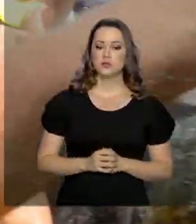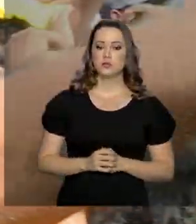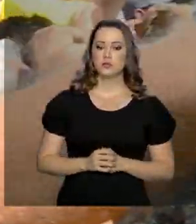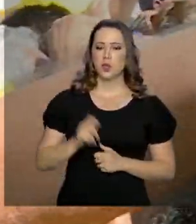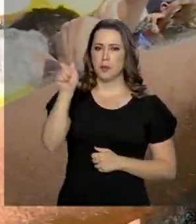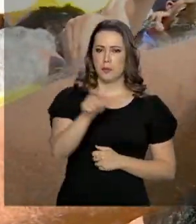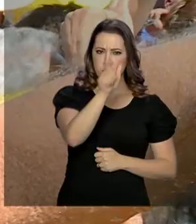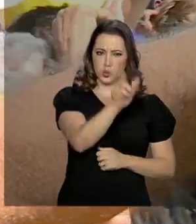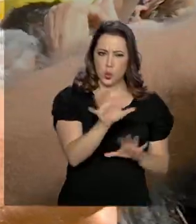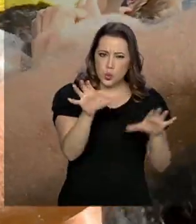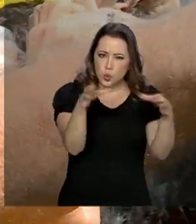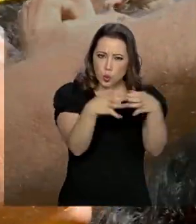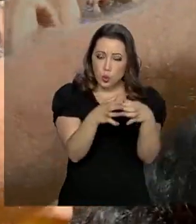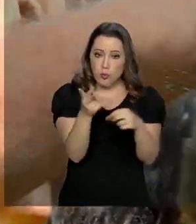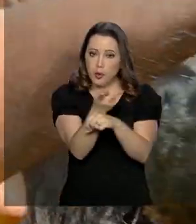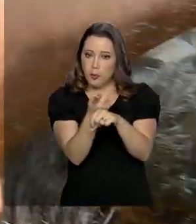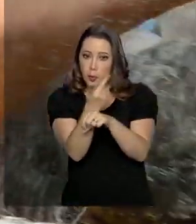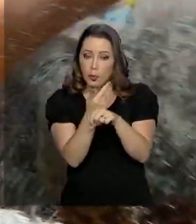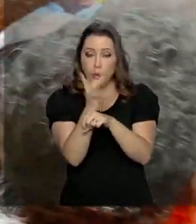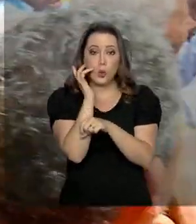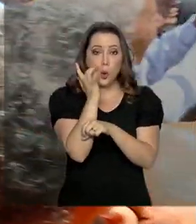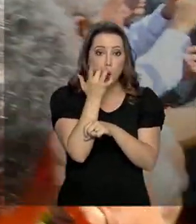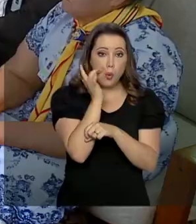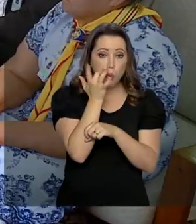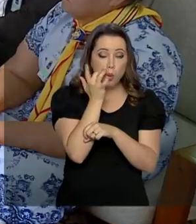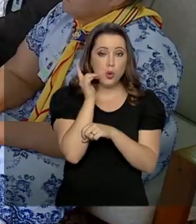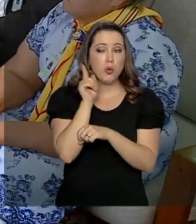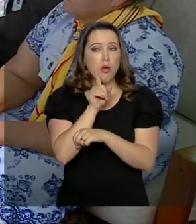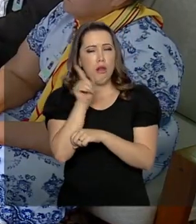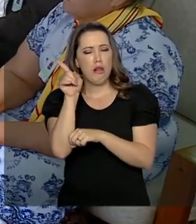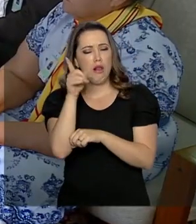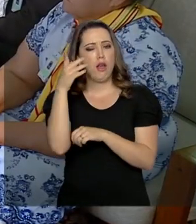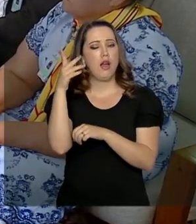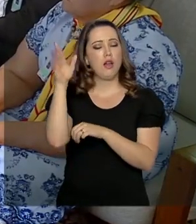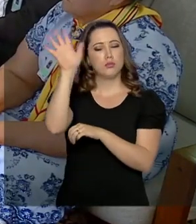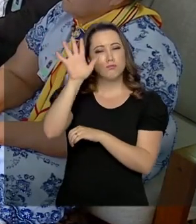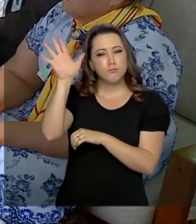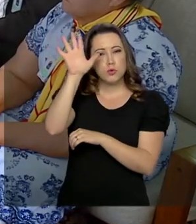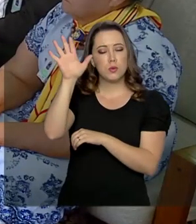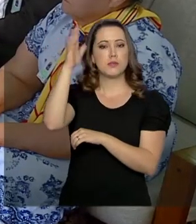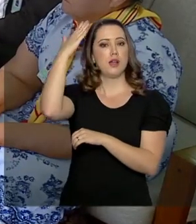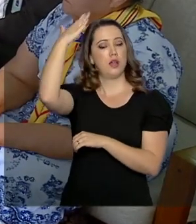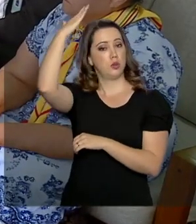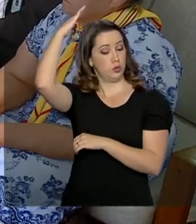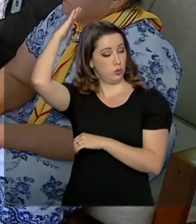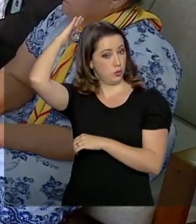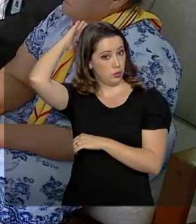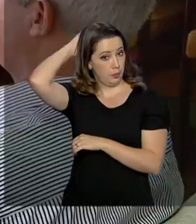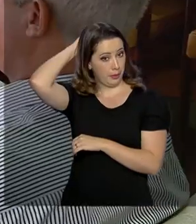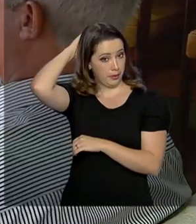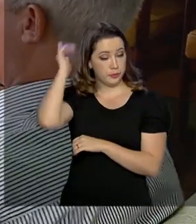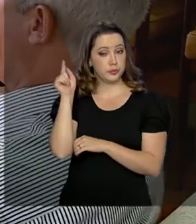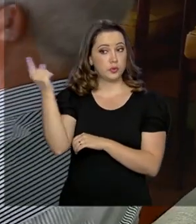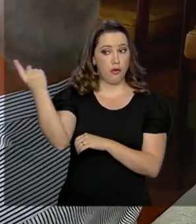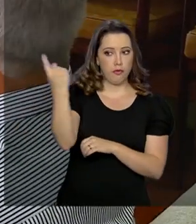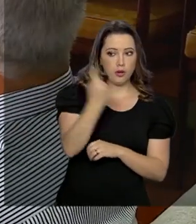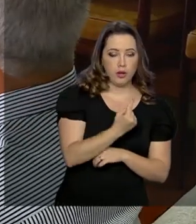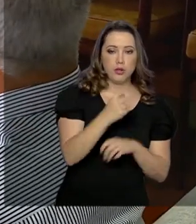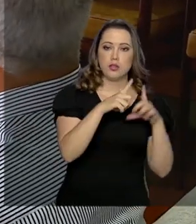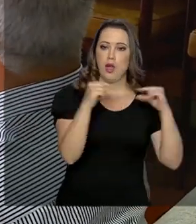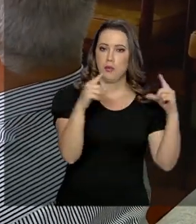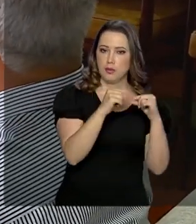Garimpeiros da região de Serra Pelada, no sul do Pará, vieram à Brasília e foram recebidos pelo presidente Jair Bolsonaro.